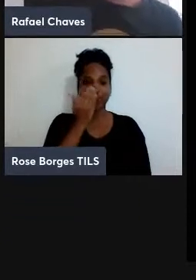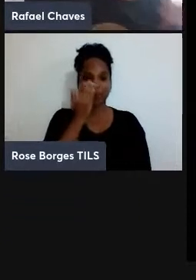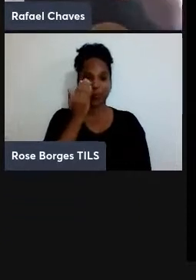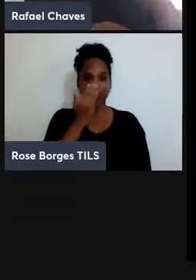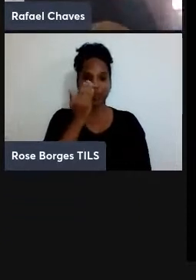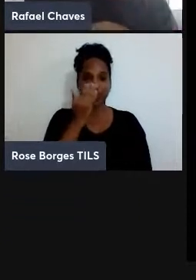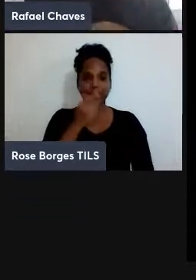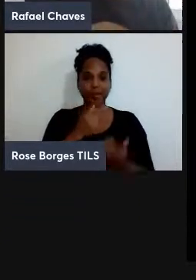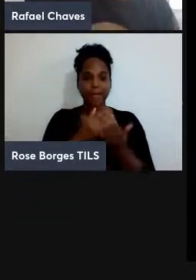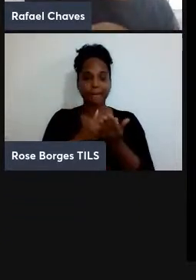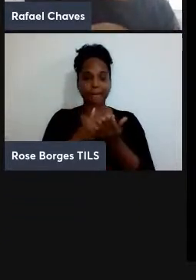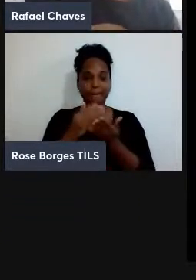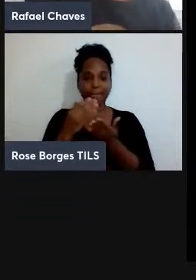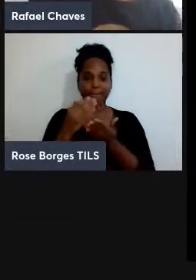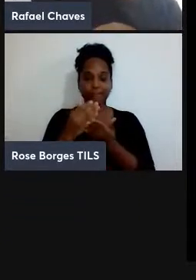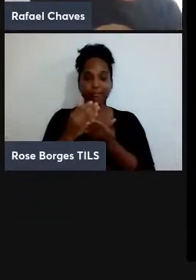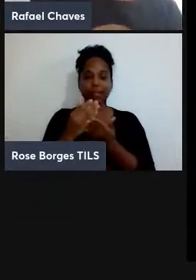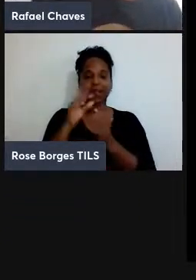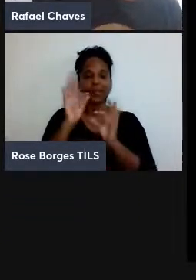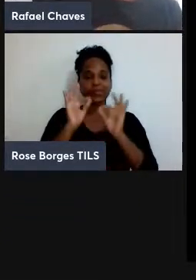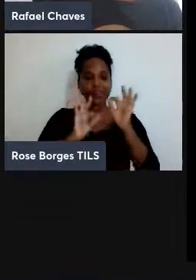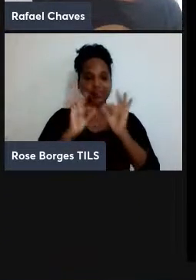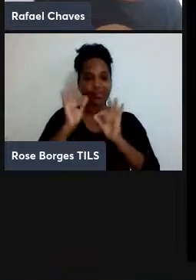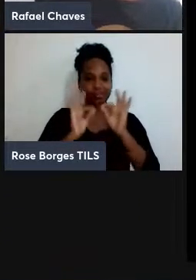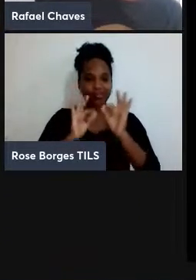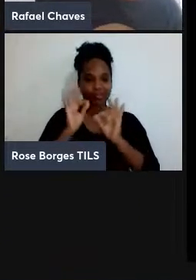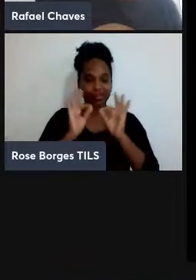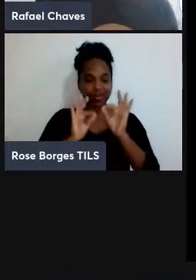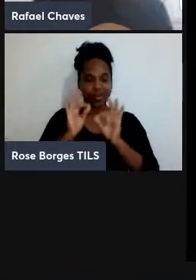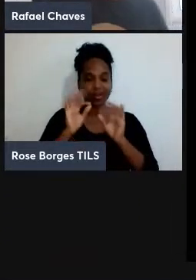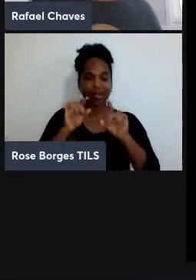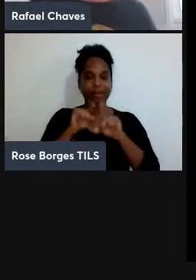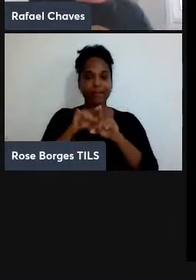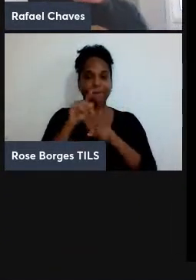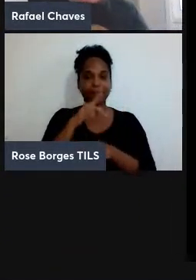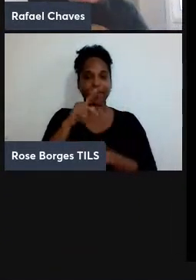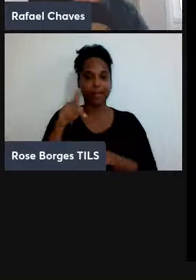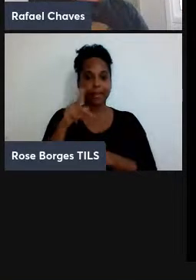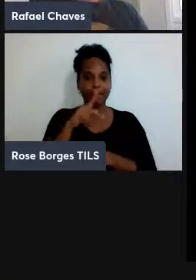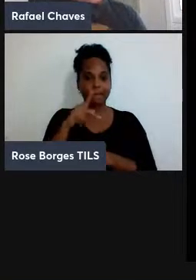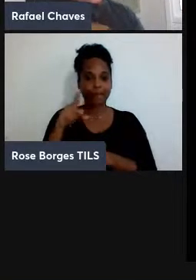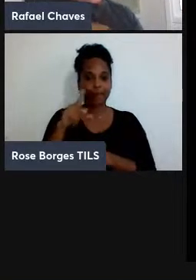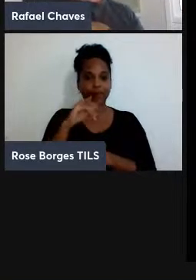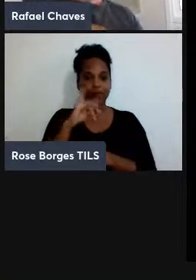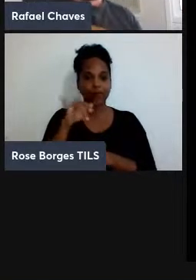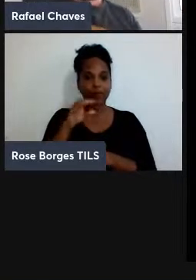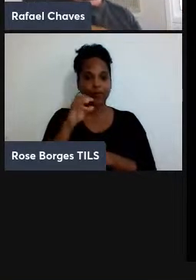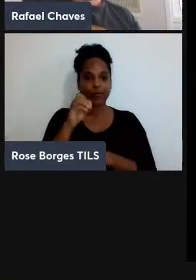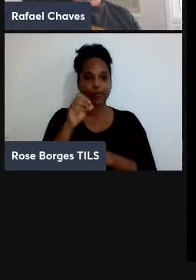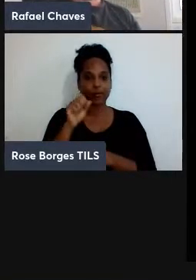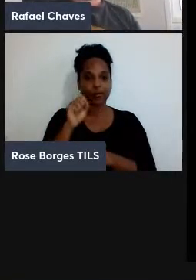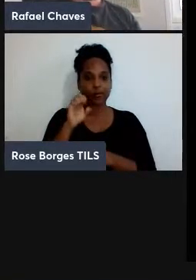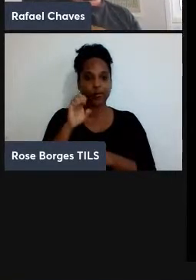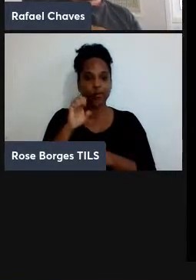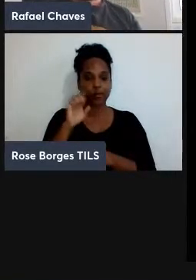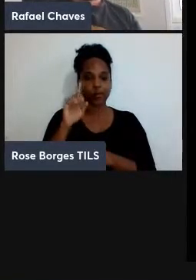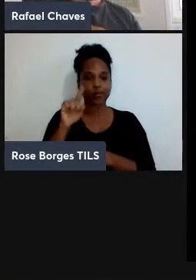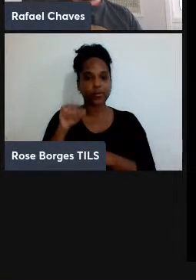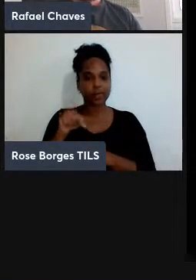analisadores, em particular do professor José Geral, e parabenizar aí pela escola,